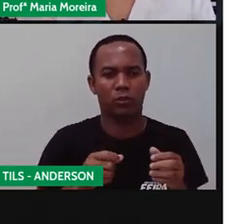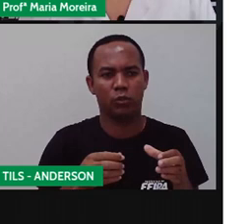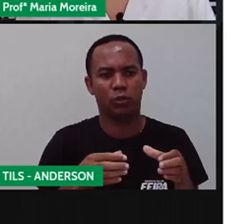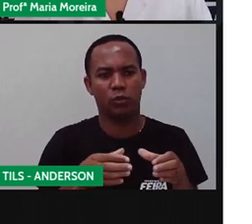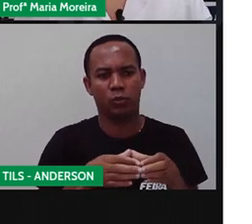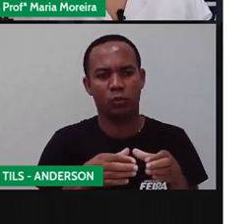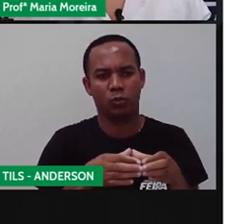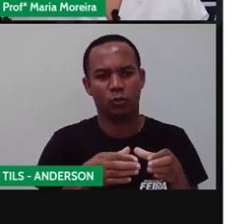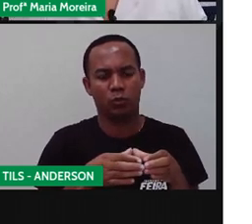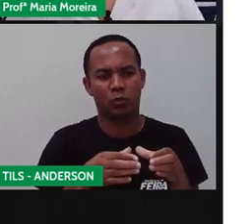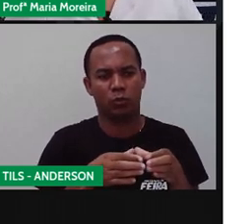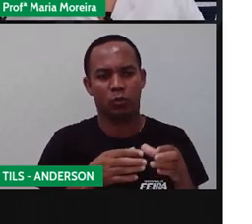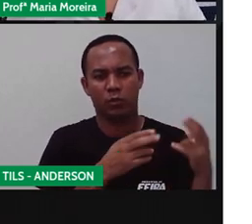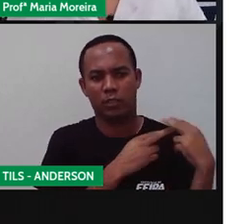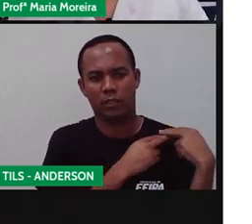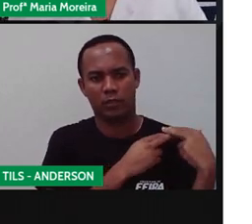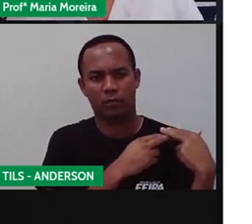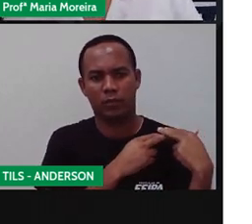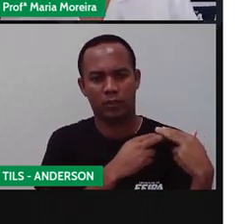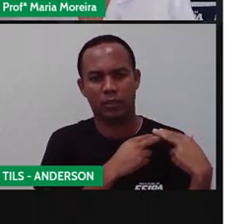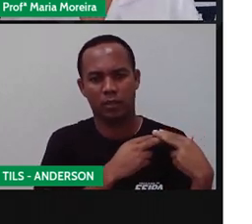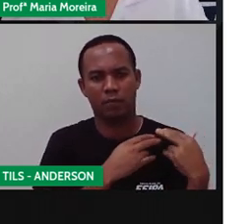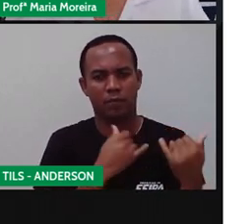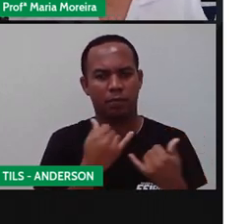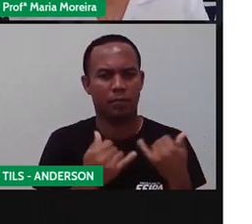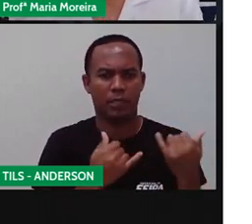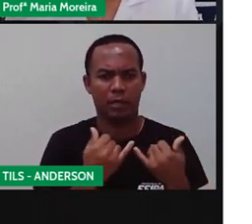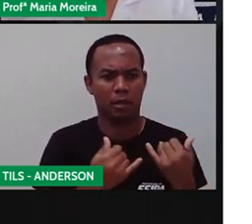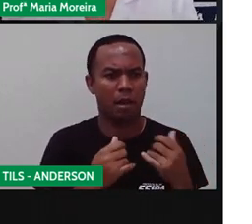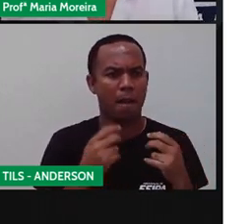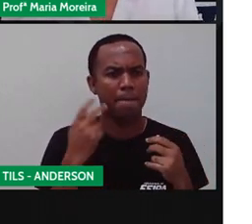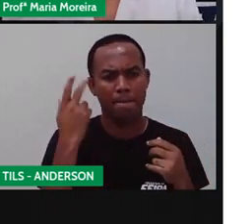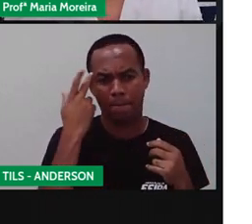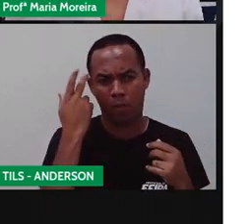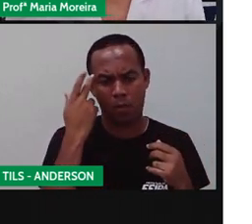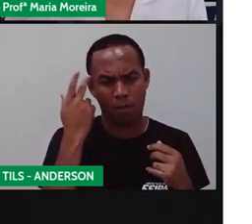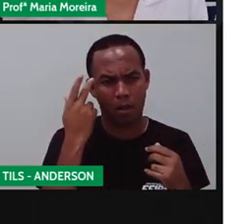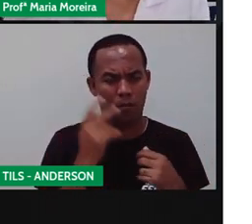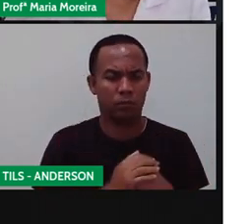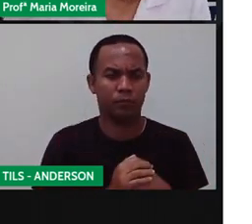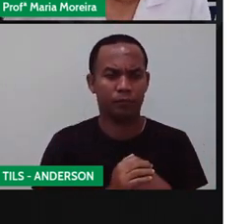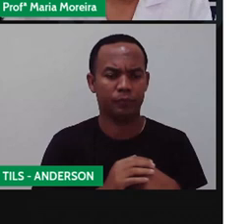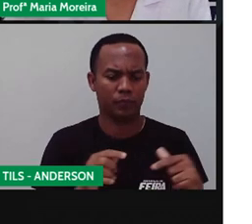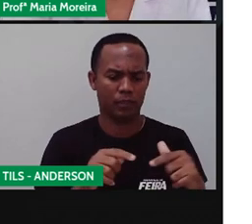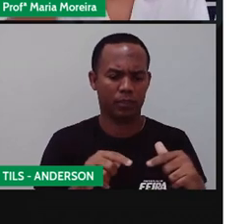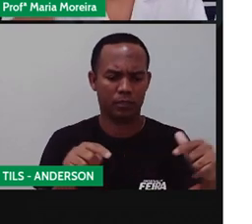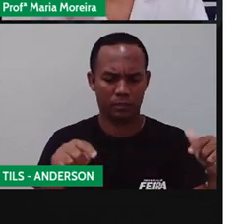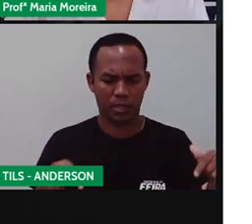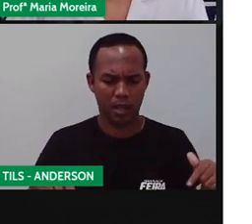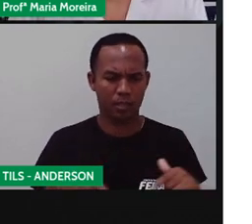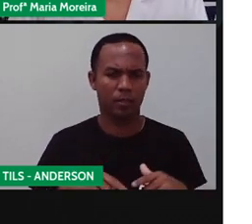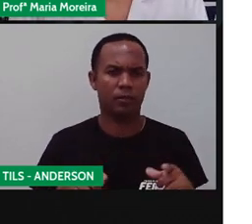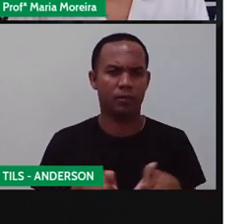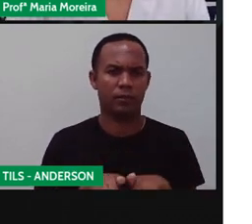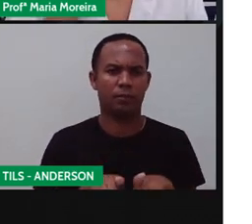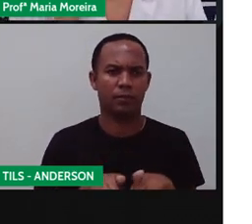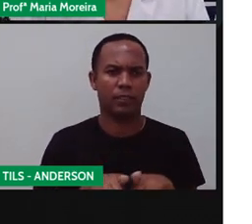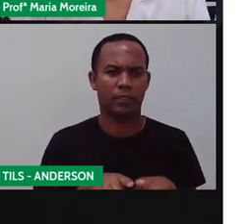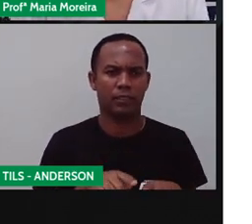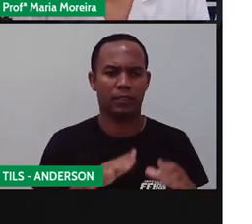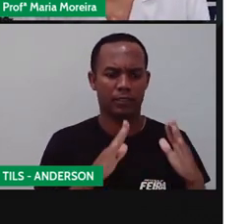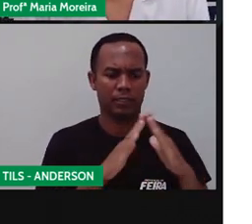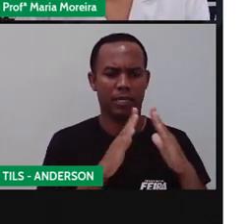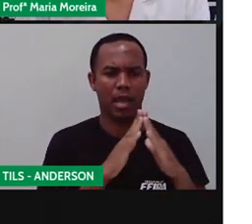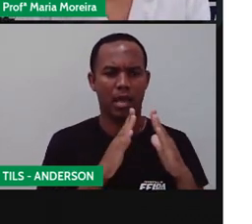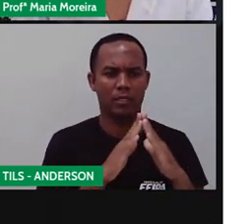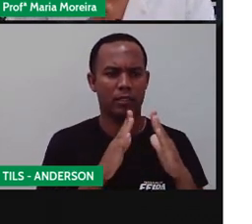vocês. Brincar de terra e mar. Imagine que bacana. para fazer na sala. E se o piso da casa de vocês, se o chão da